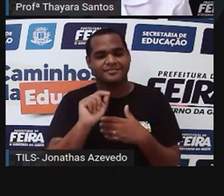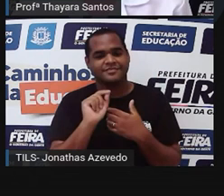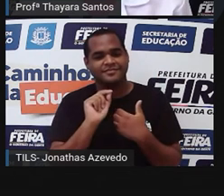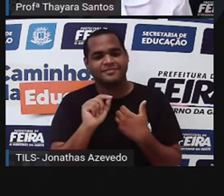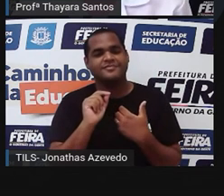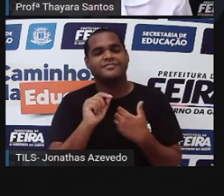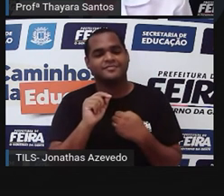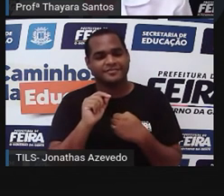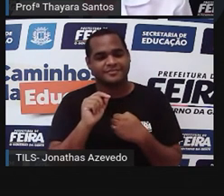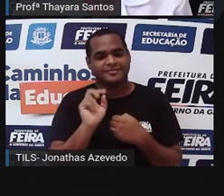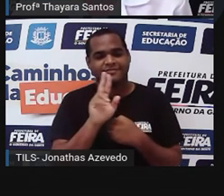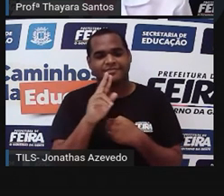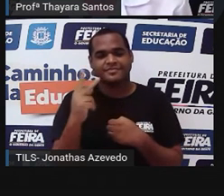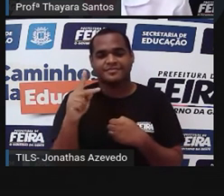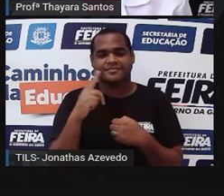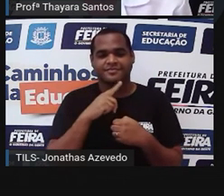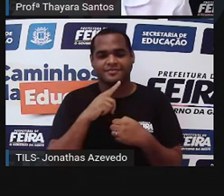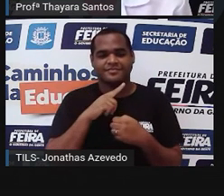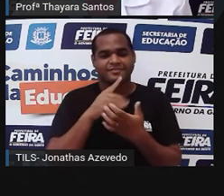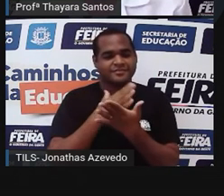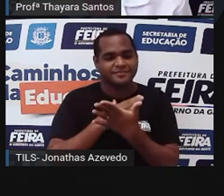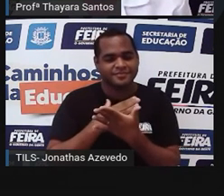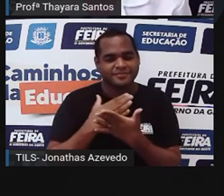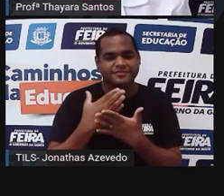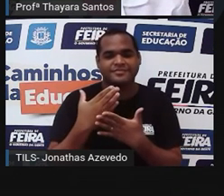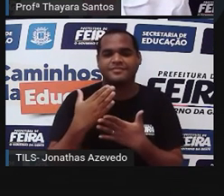Vocês colocam o nome, cliquem em começar,